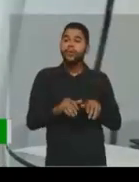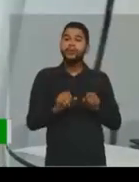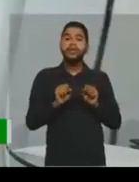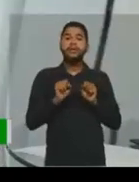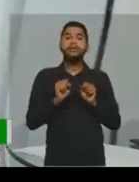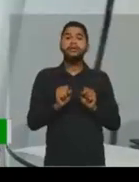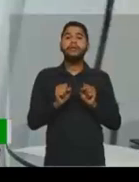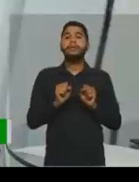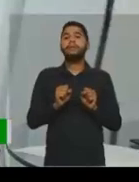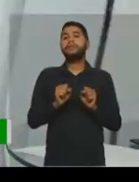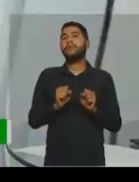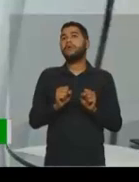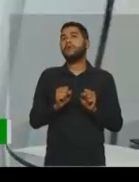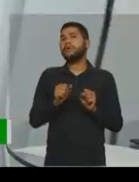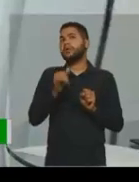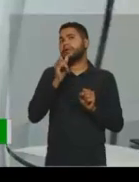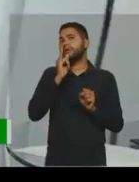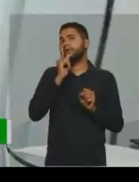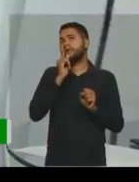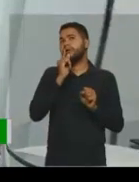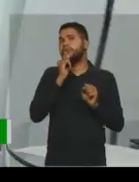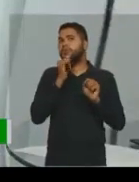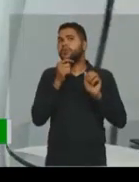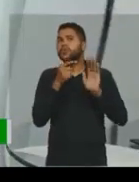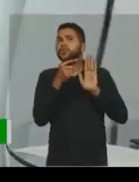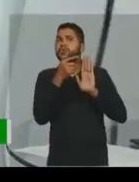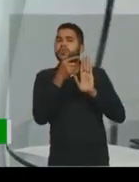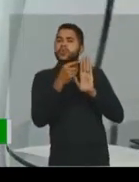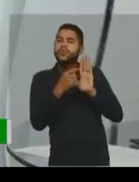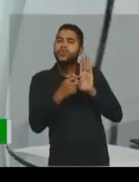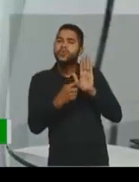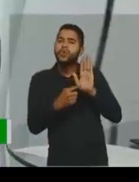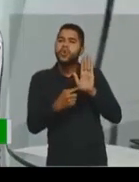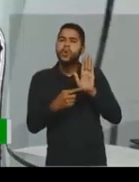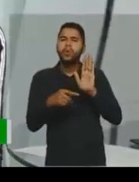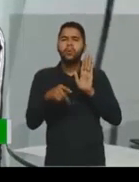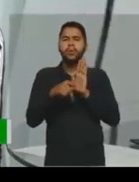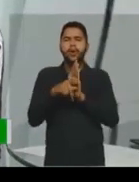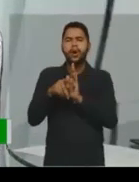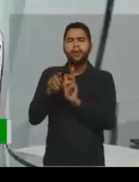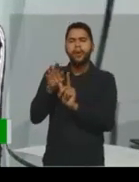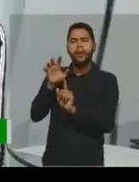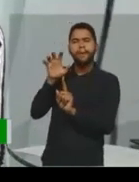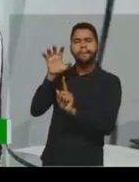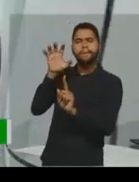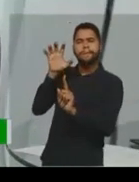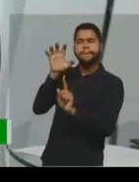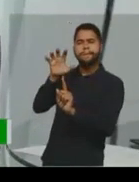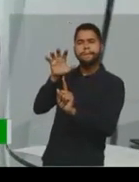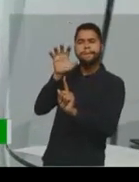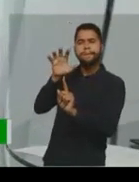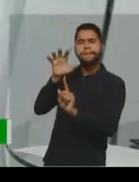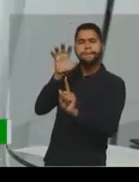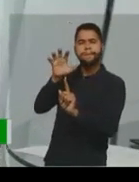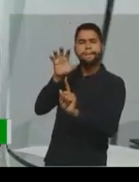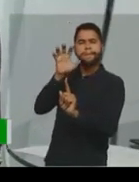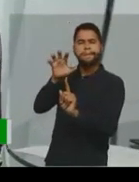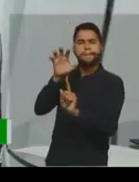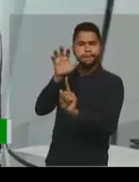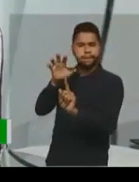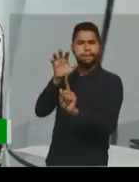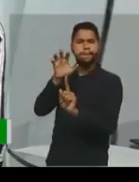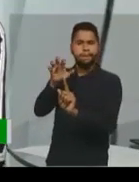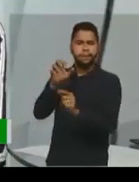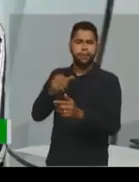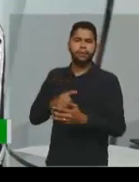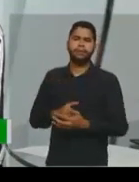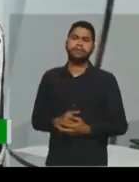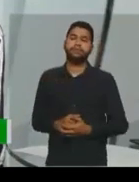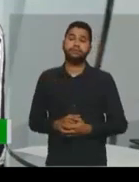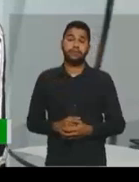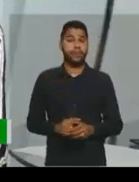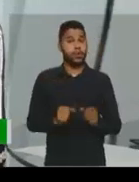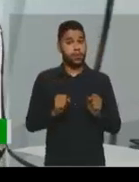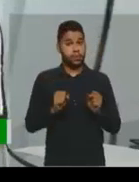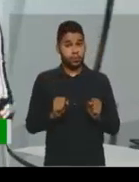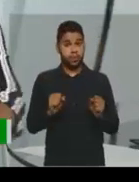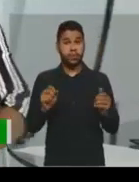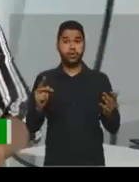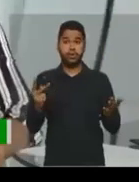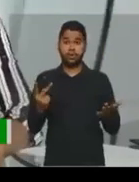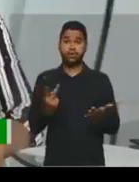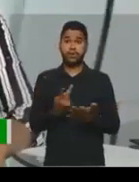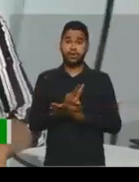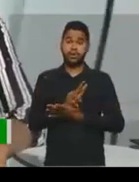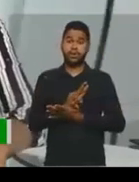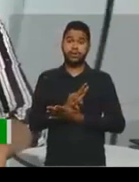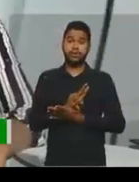ter ali, né, o quê de persuasão do repórter. Pode acontecer,